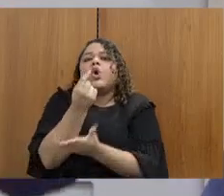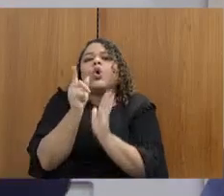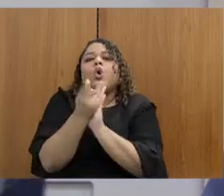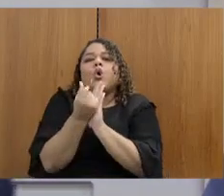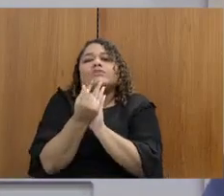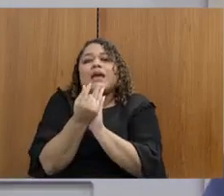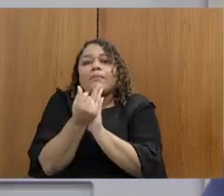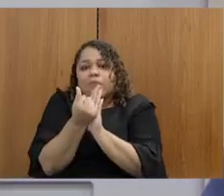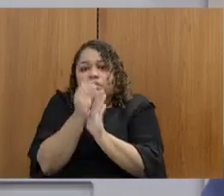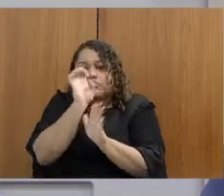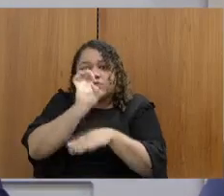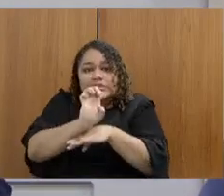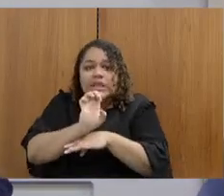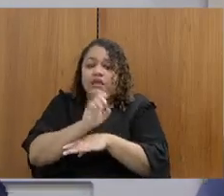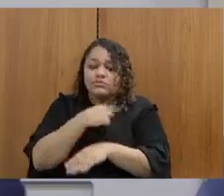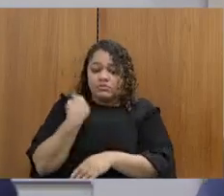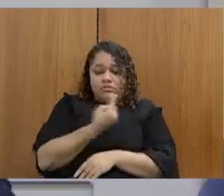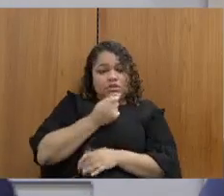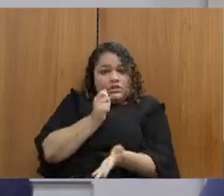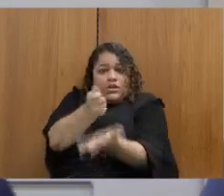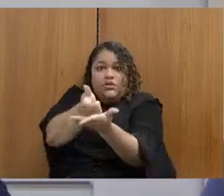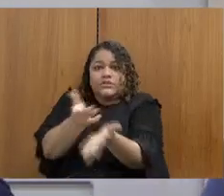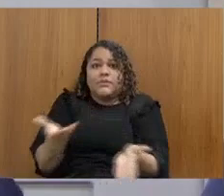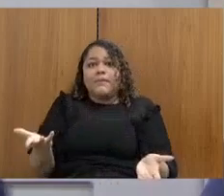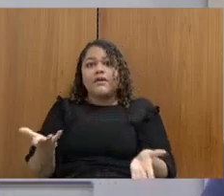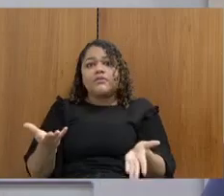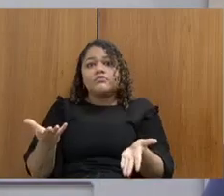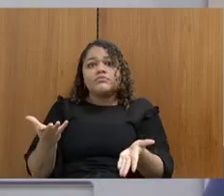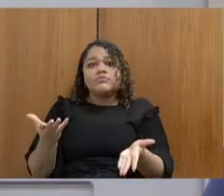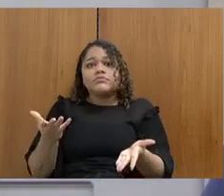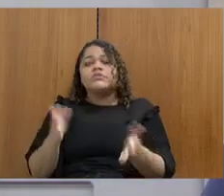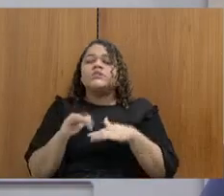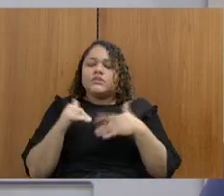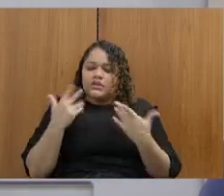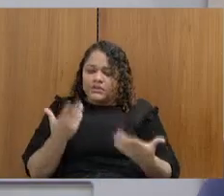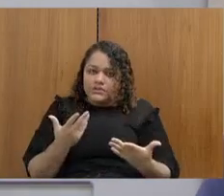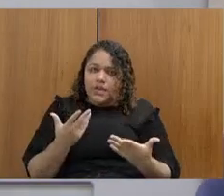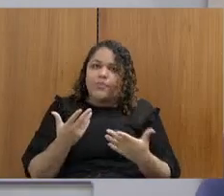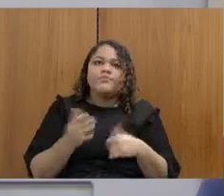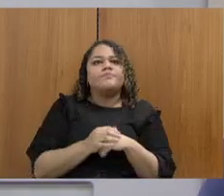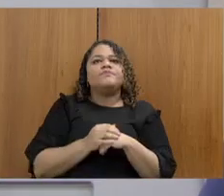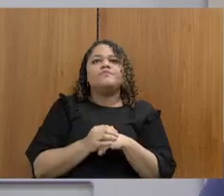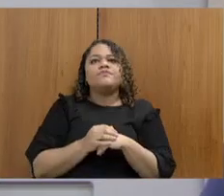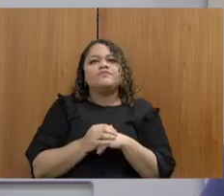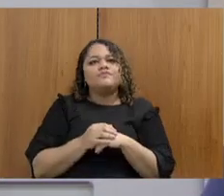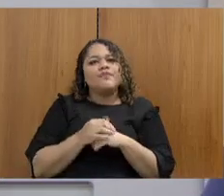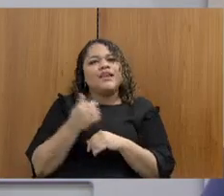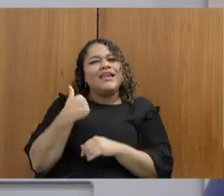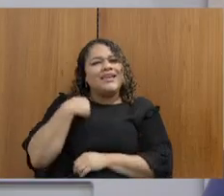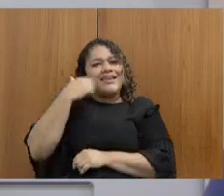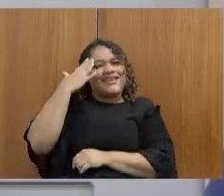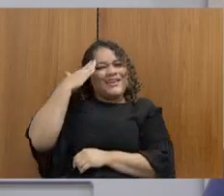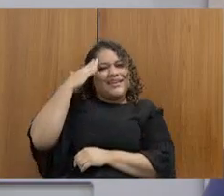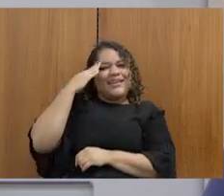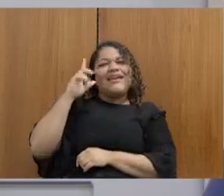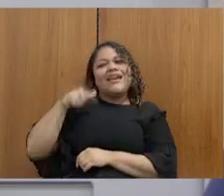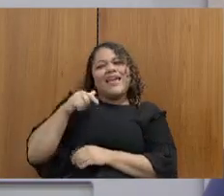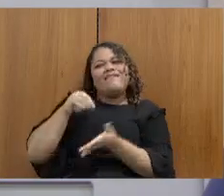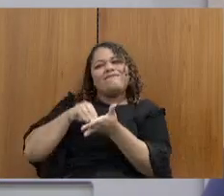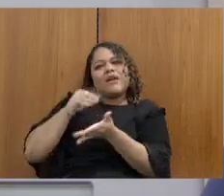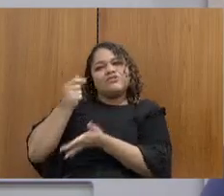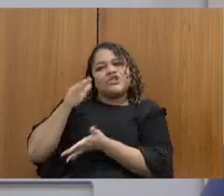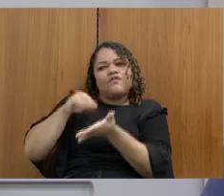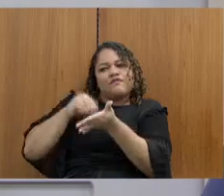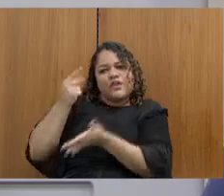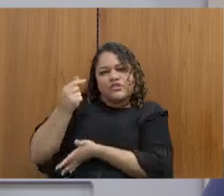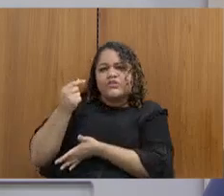nós que pagamos no final das contas. Então, eu estou problematizando para dizer o seguinte, nem tudo vai nos convencer que é a ausência do recurso, porque se há